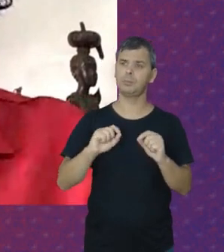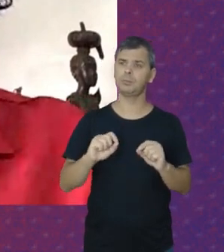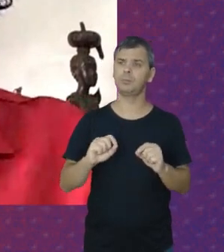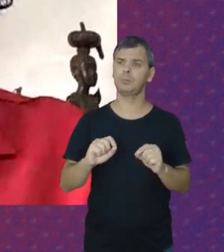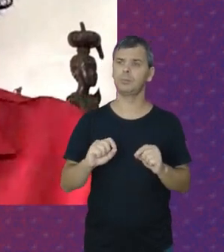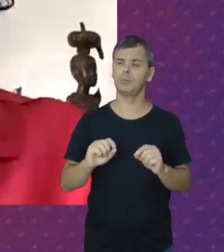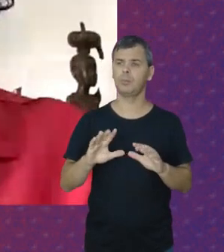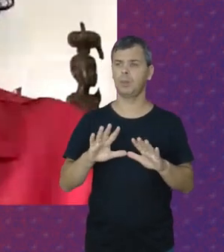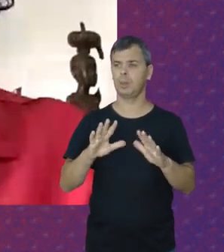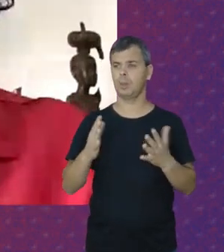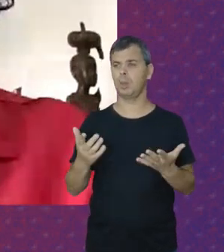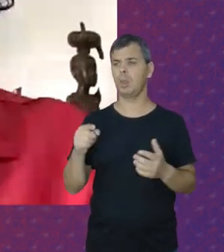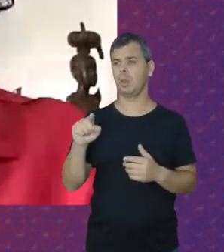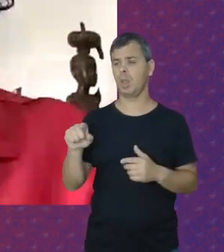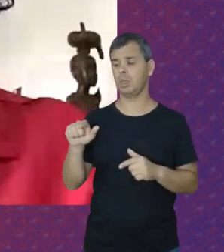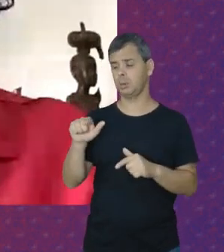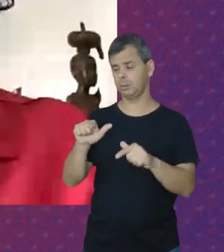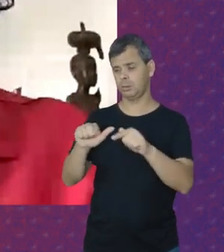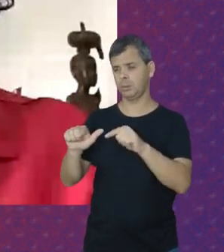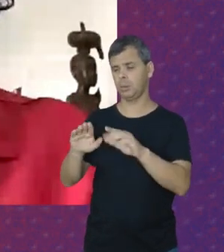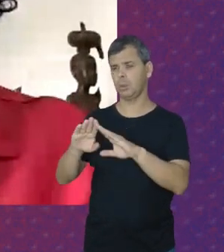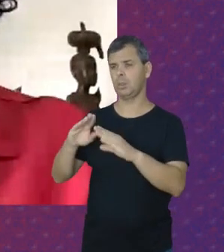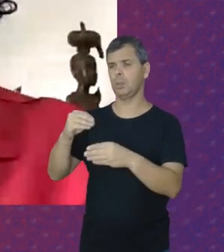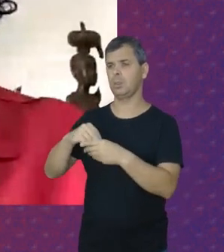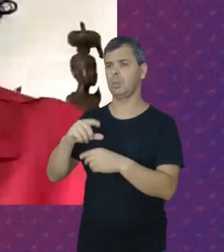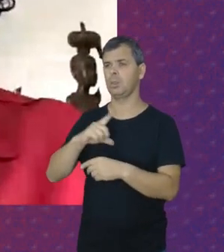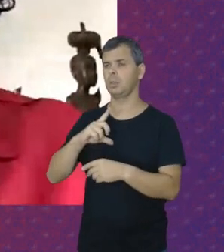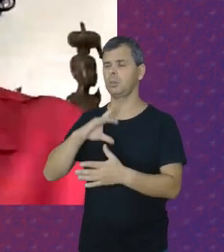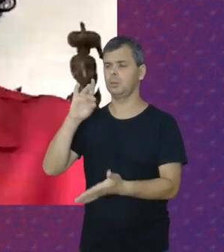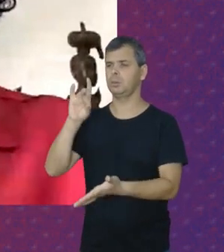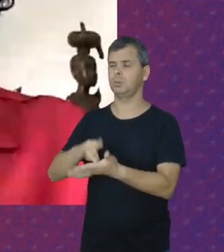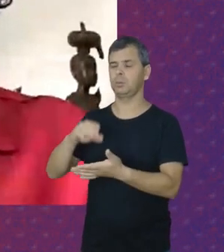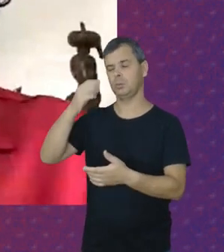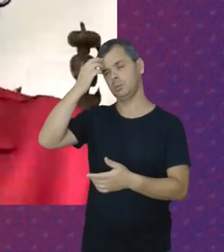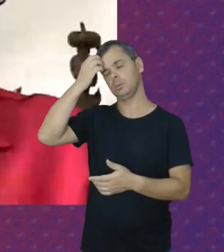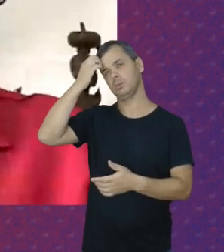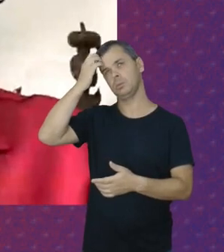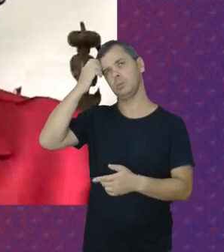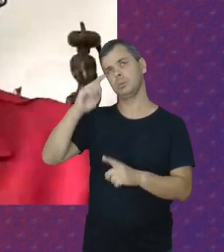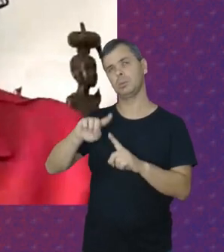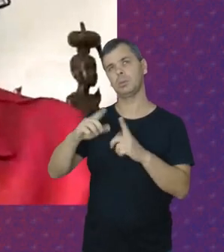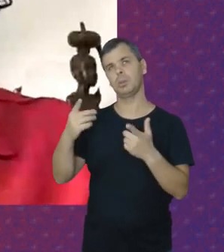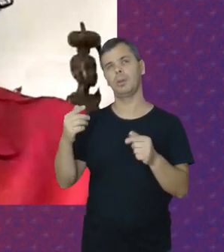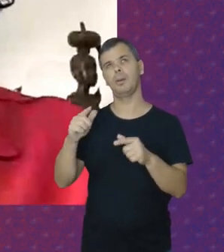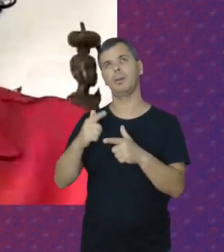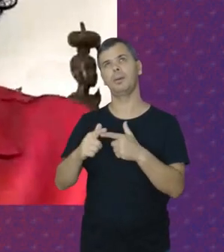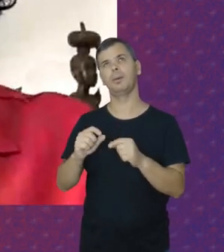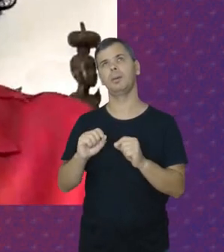Então Essa trabalhadora Doméstica Tenha realmente A sua situação